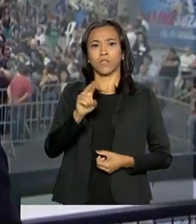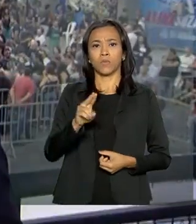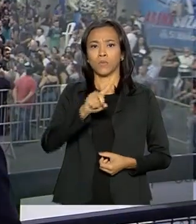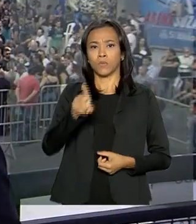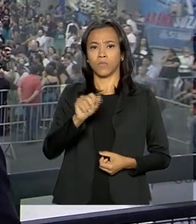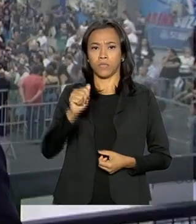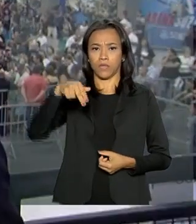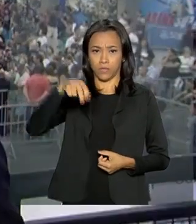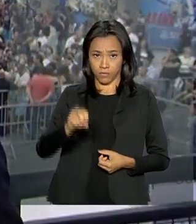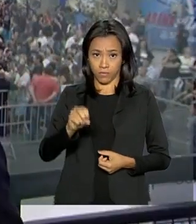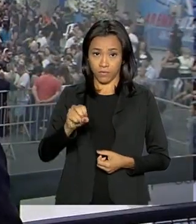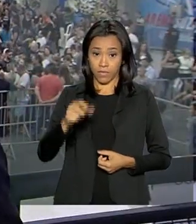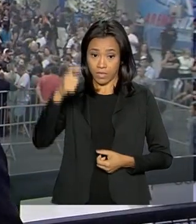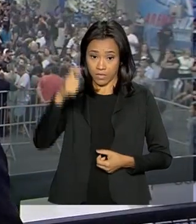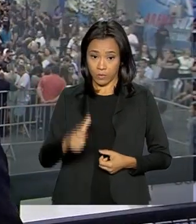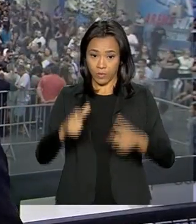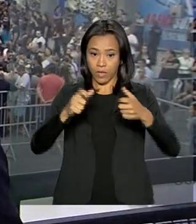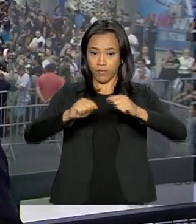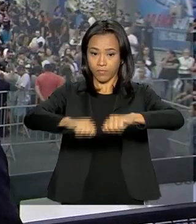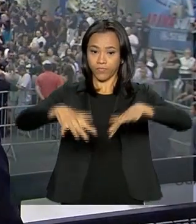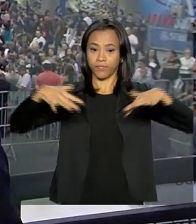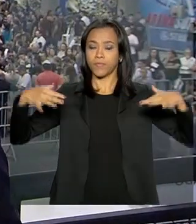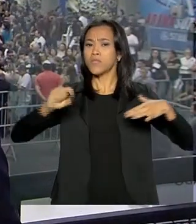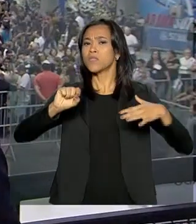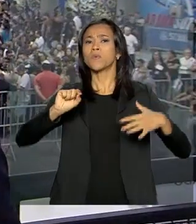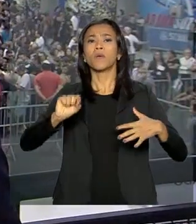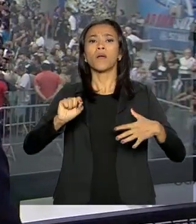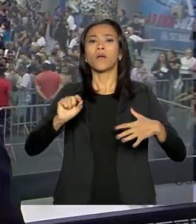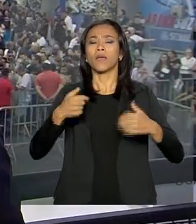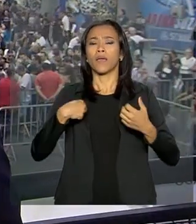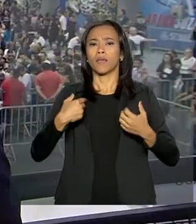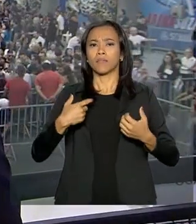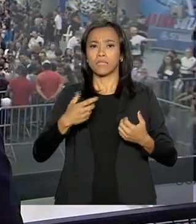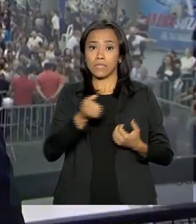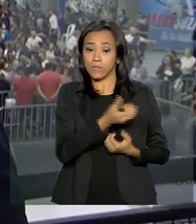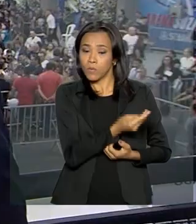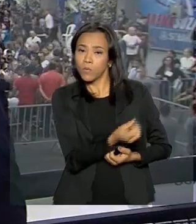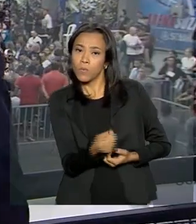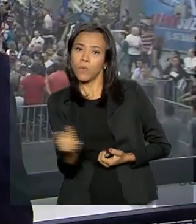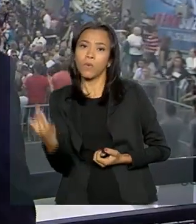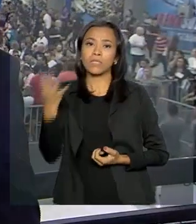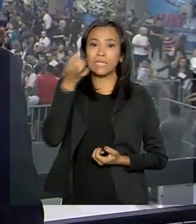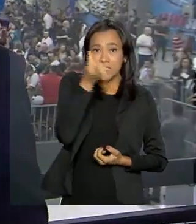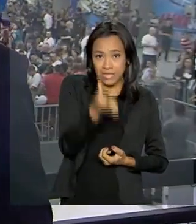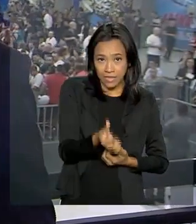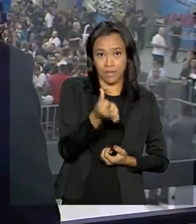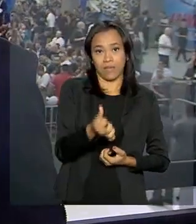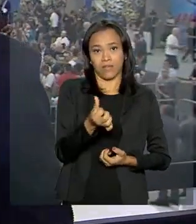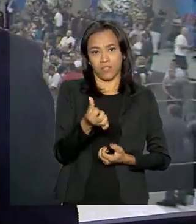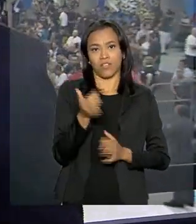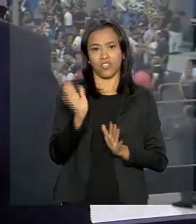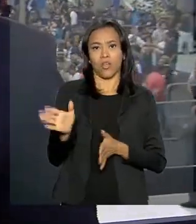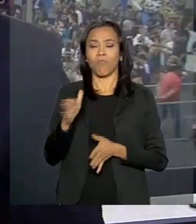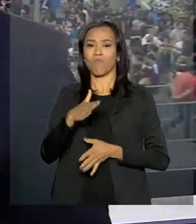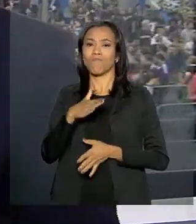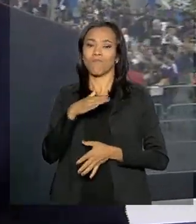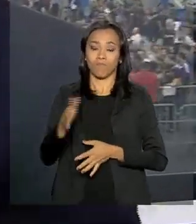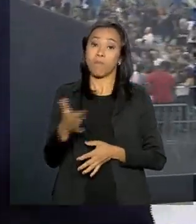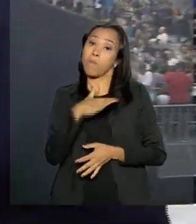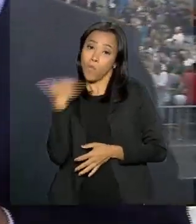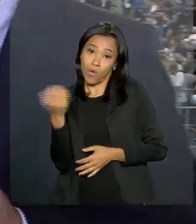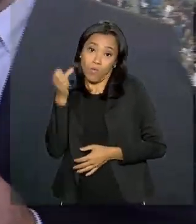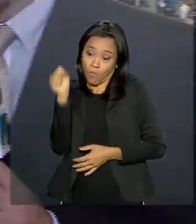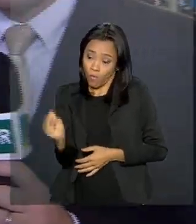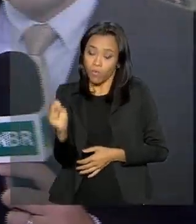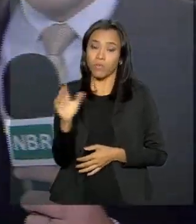um ginásio municipal da cidade, onde estão sendo velados seis das oito vítimas do atentado